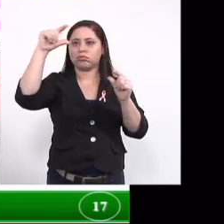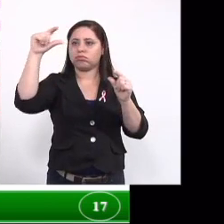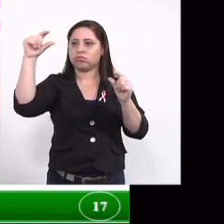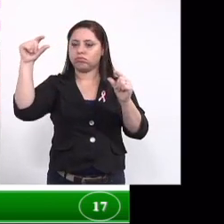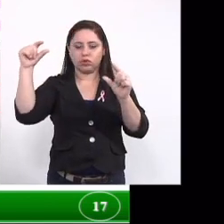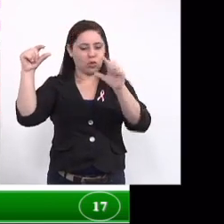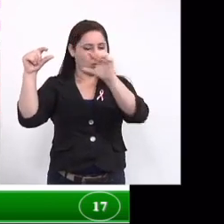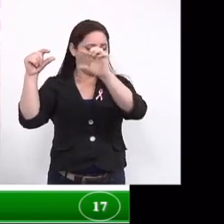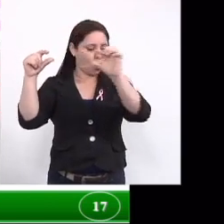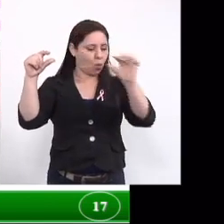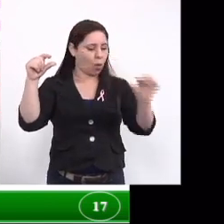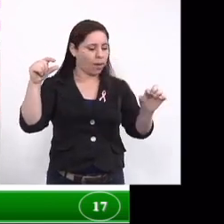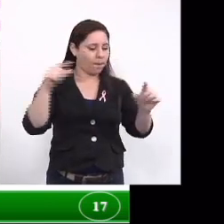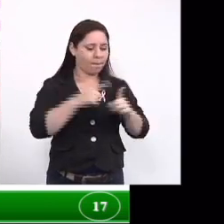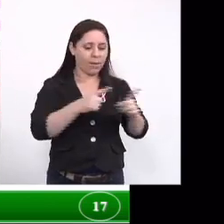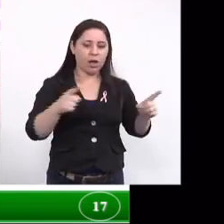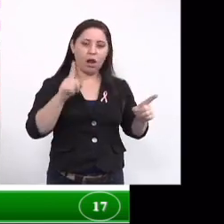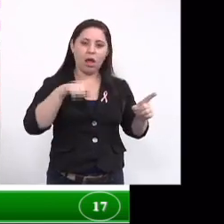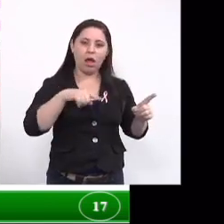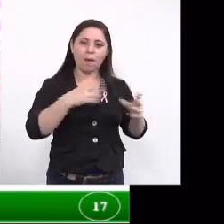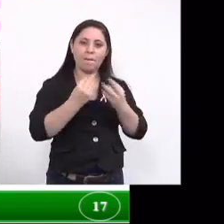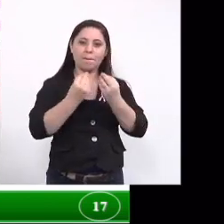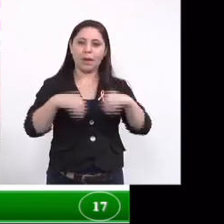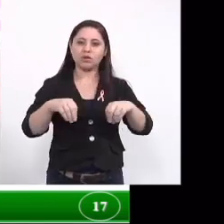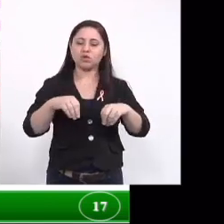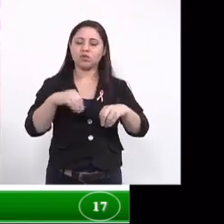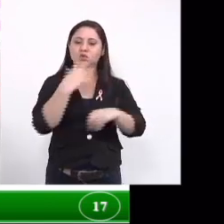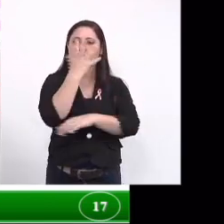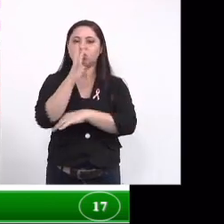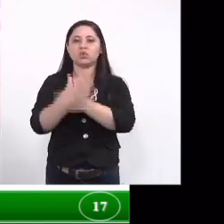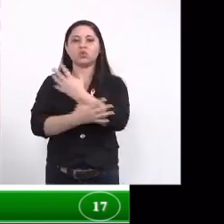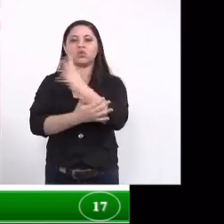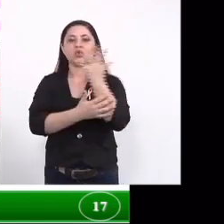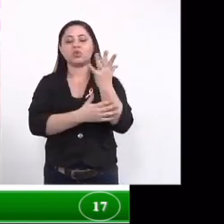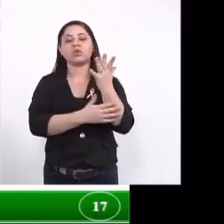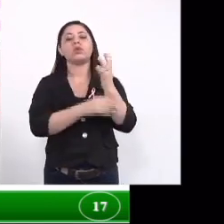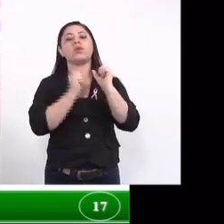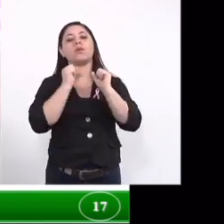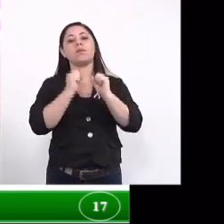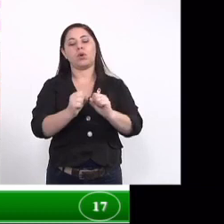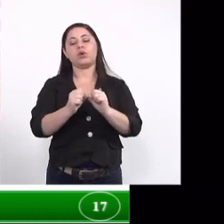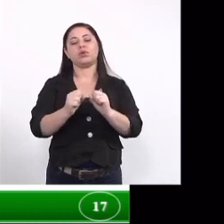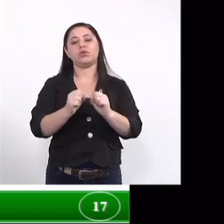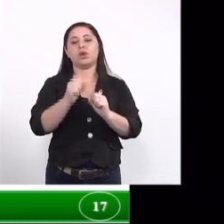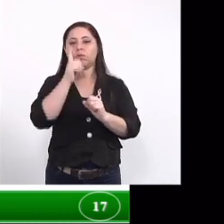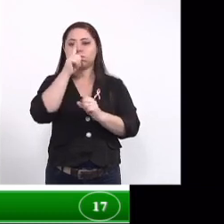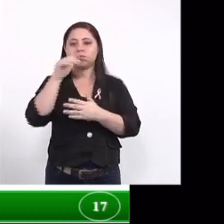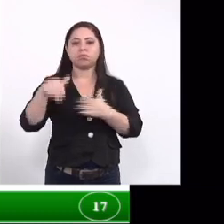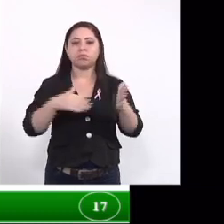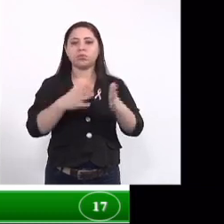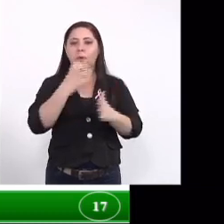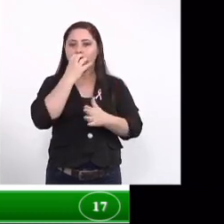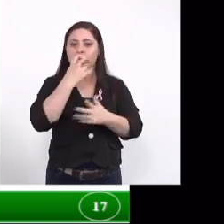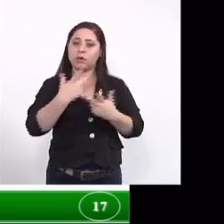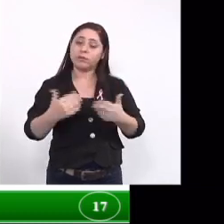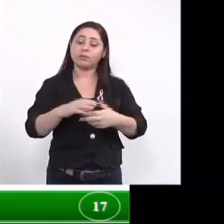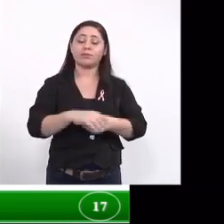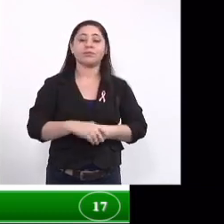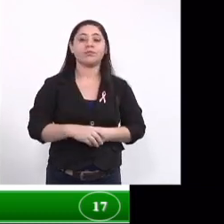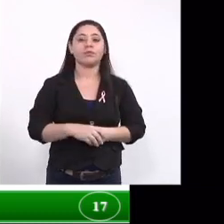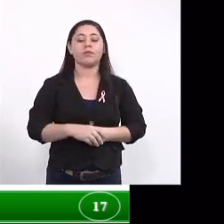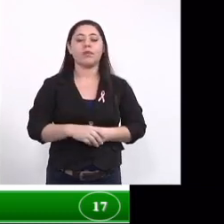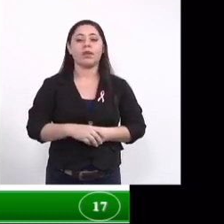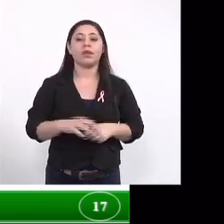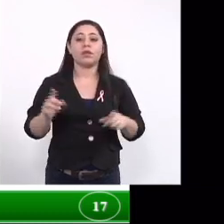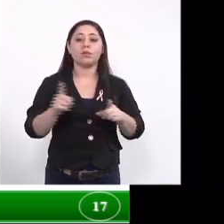cometa maior é a quantidade de danos que esse produto pode estar causando nesse animal e